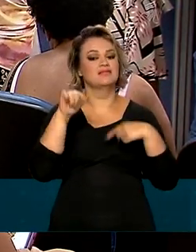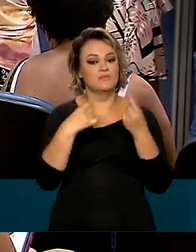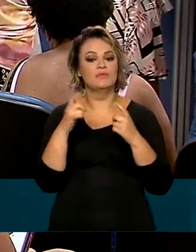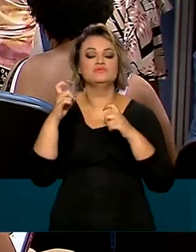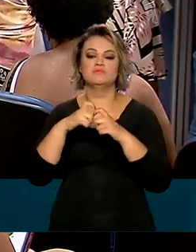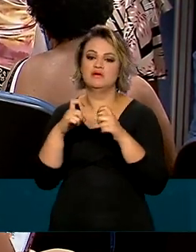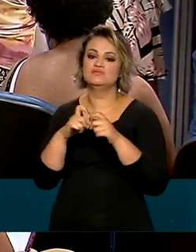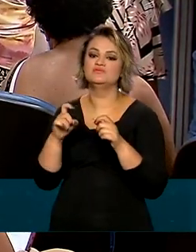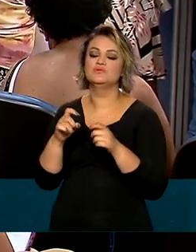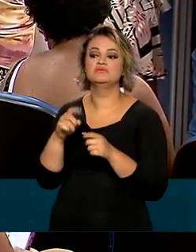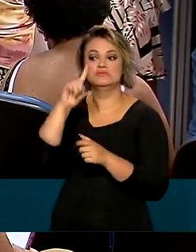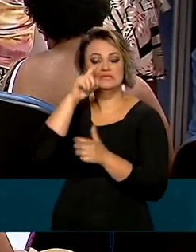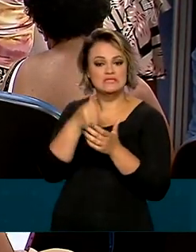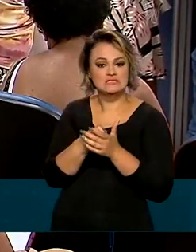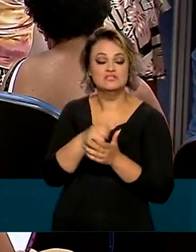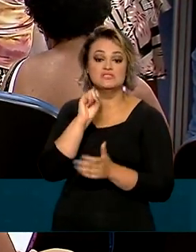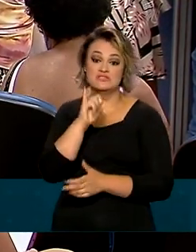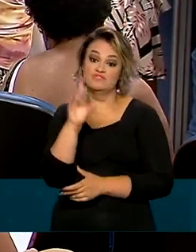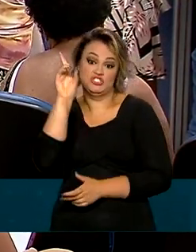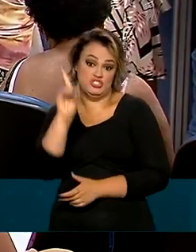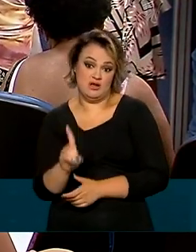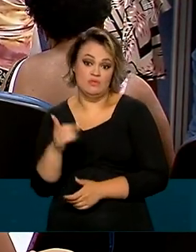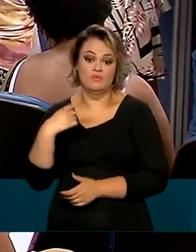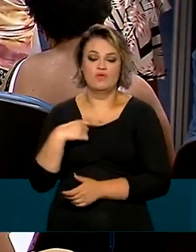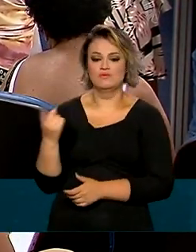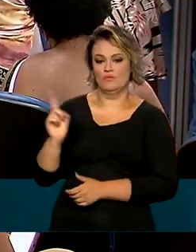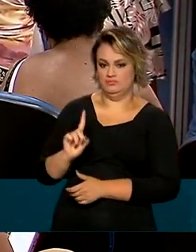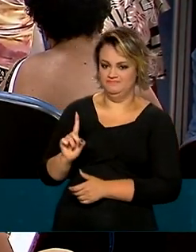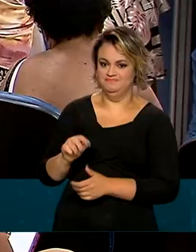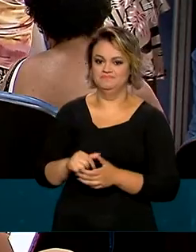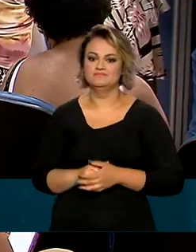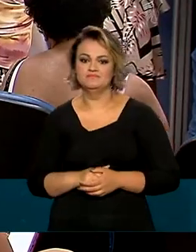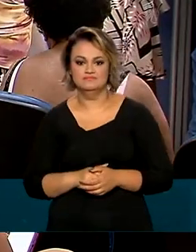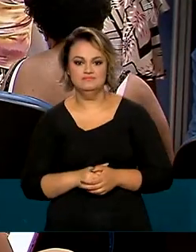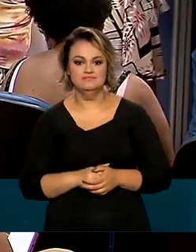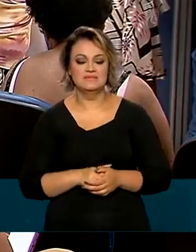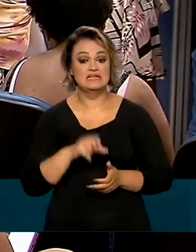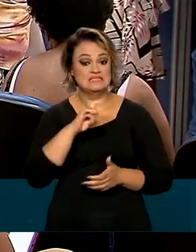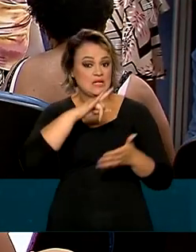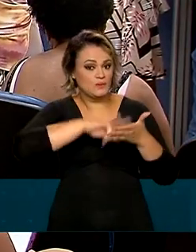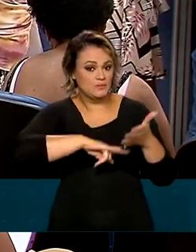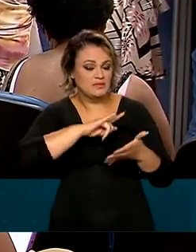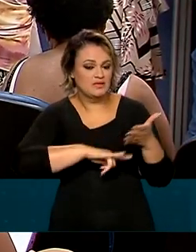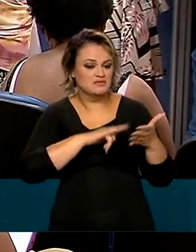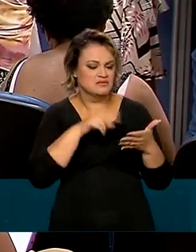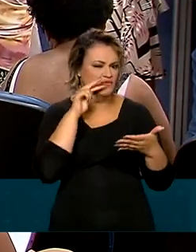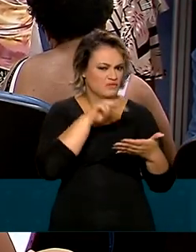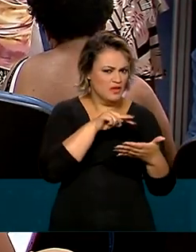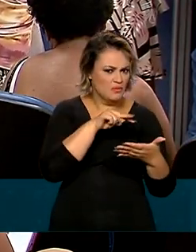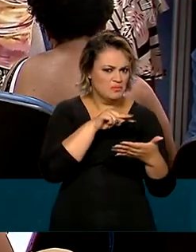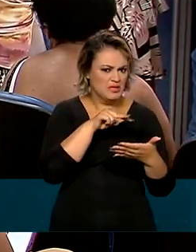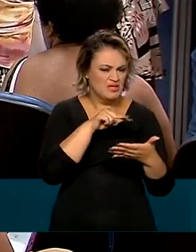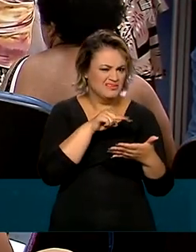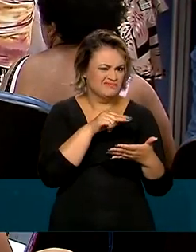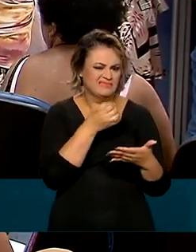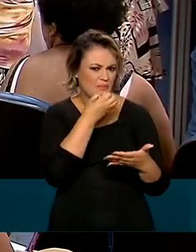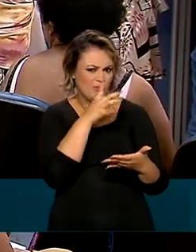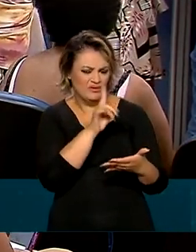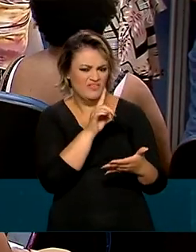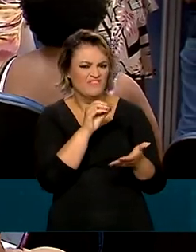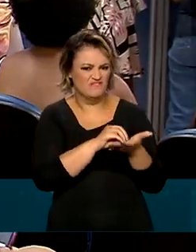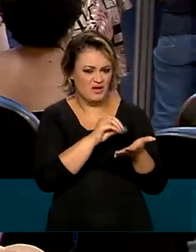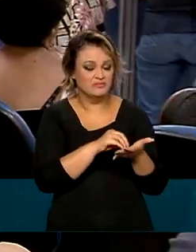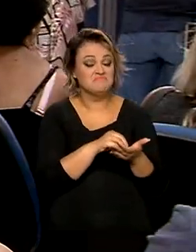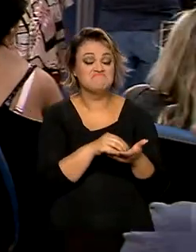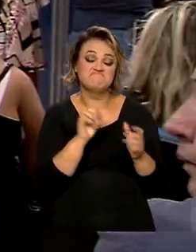médico perito vai definir se a pessoa tem direito ao benefício ou não. Se a documentação apresentada não for suficiente,